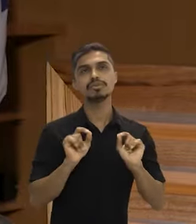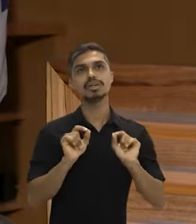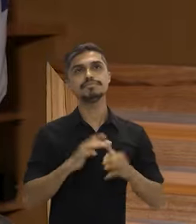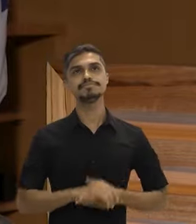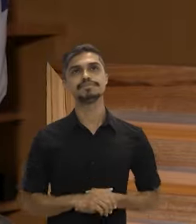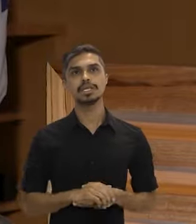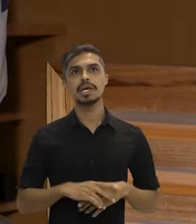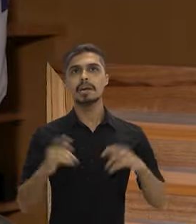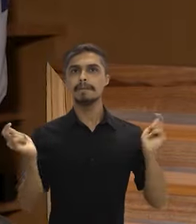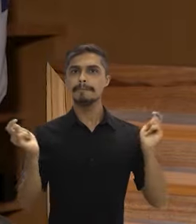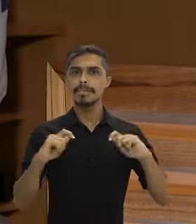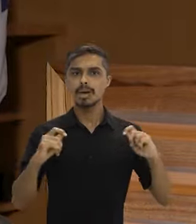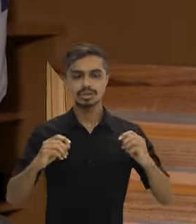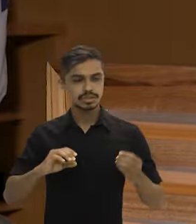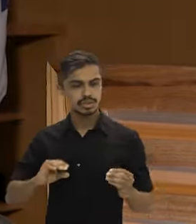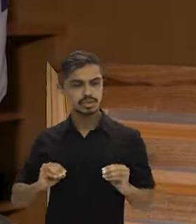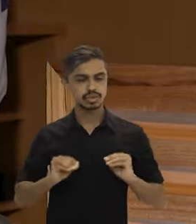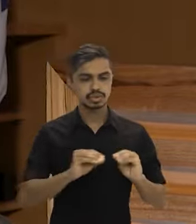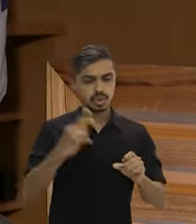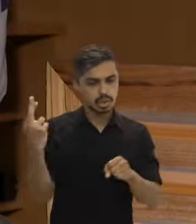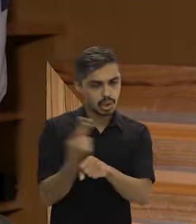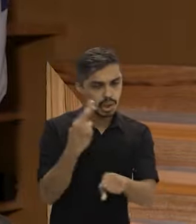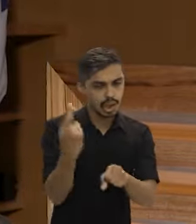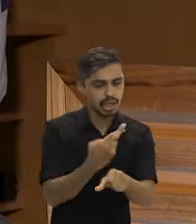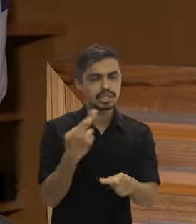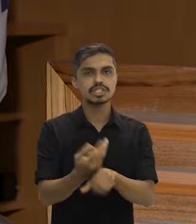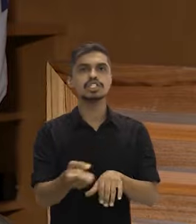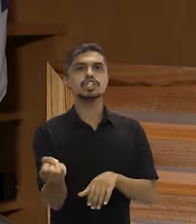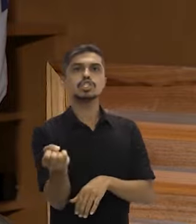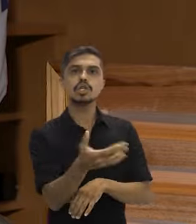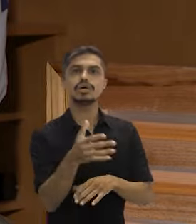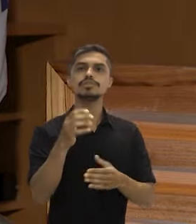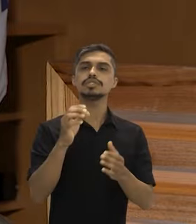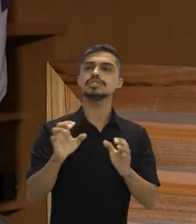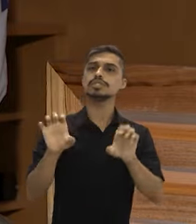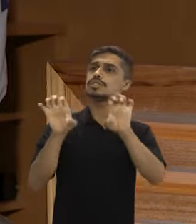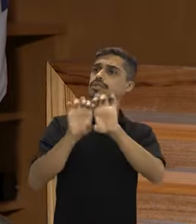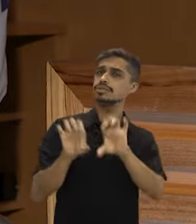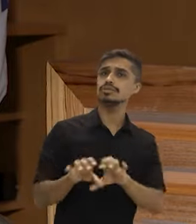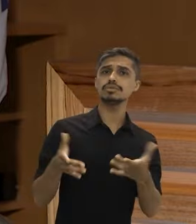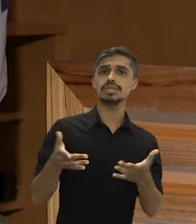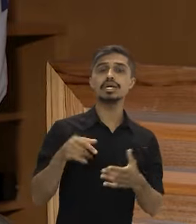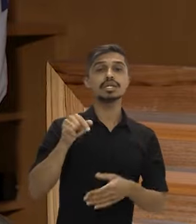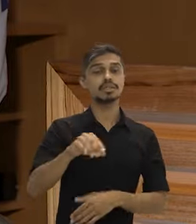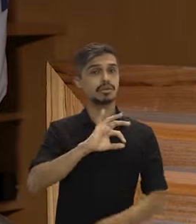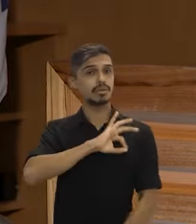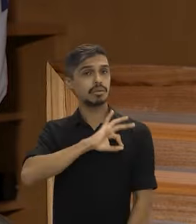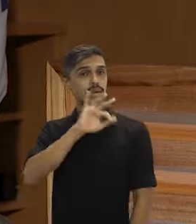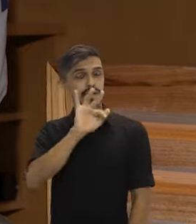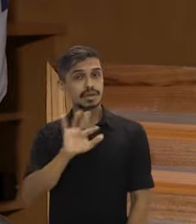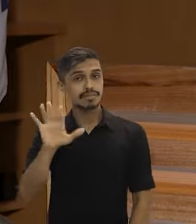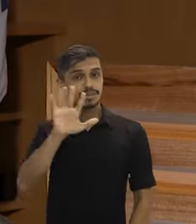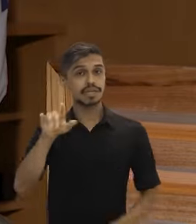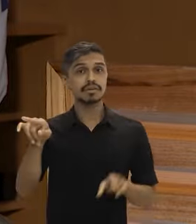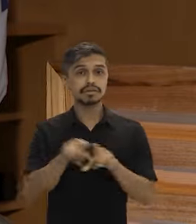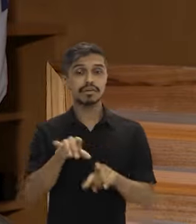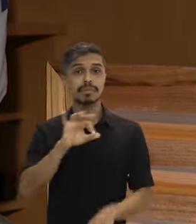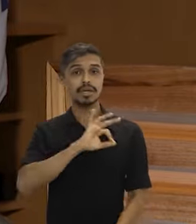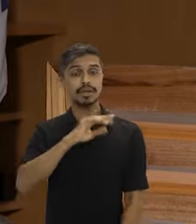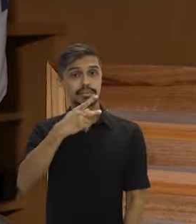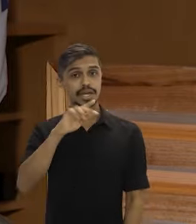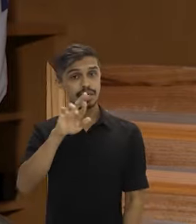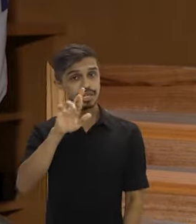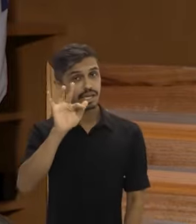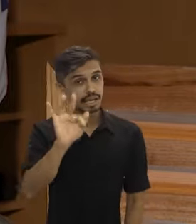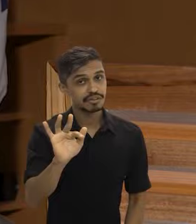garantir a reconstrução e a construção de novas estruturas, para que a Polícia Federal, a Polícia Rodoviária e